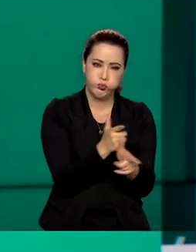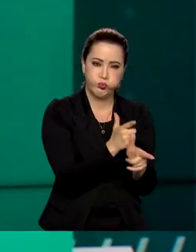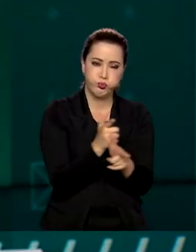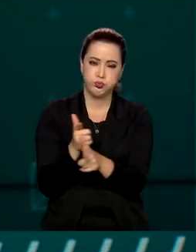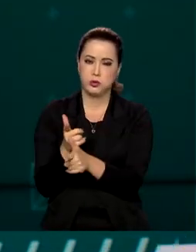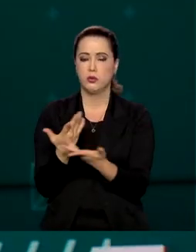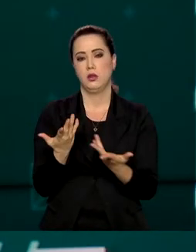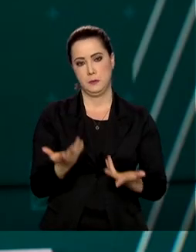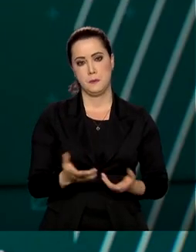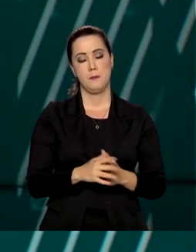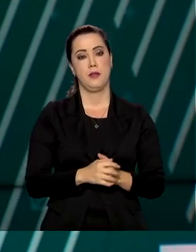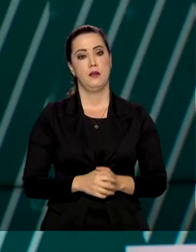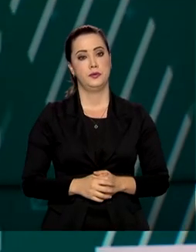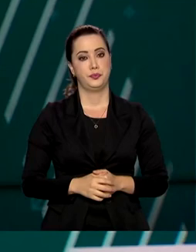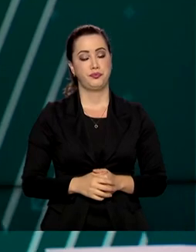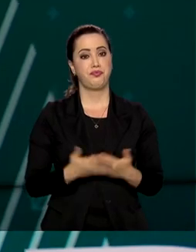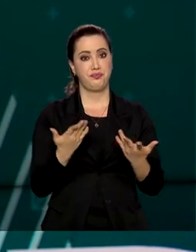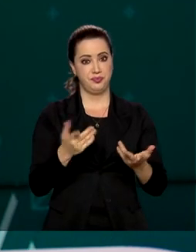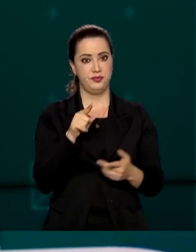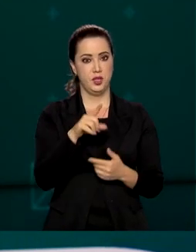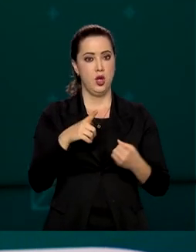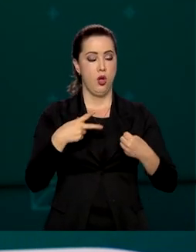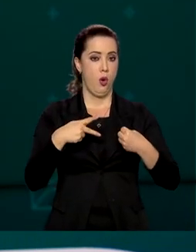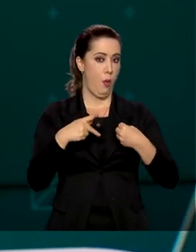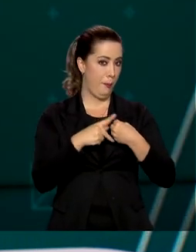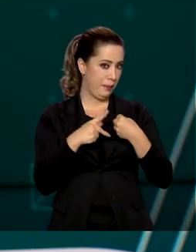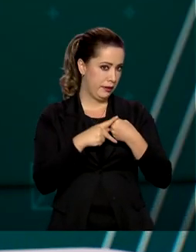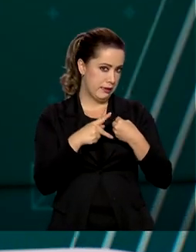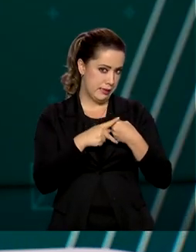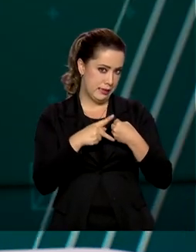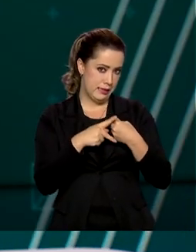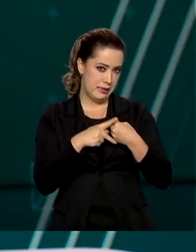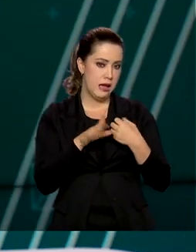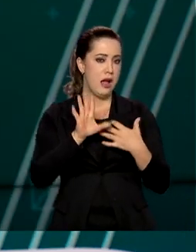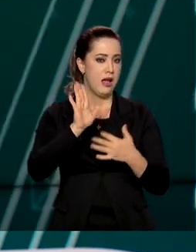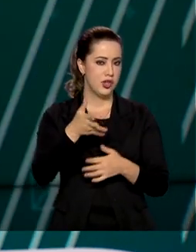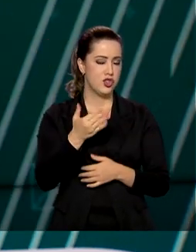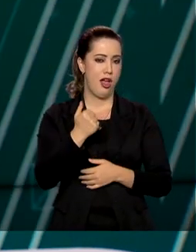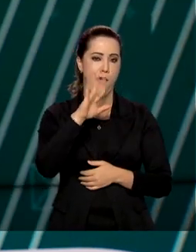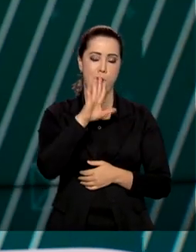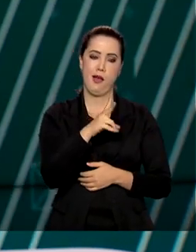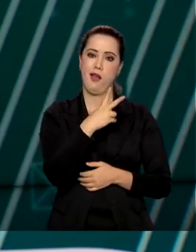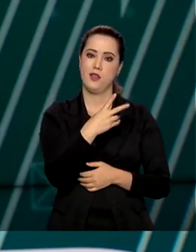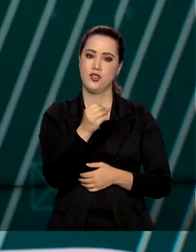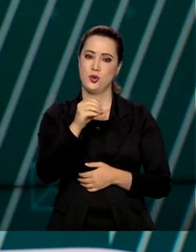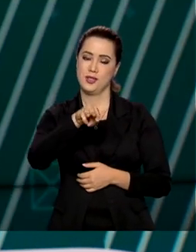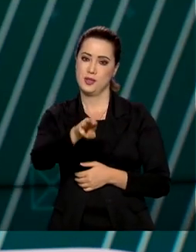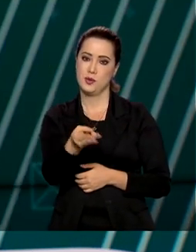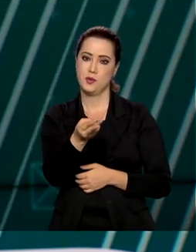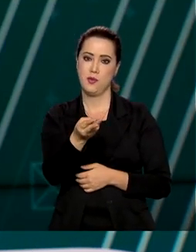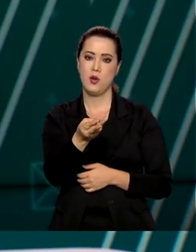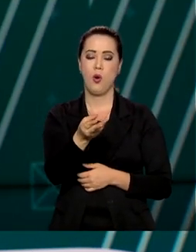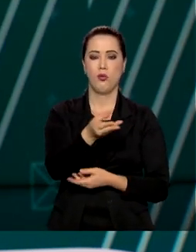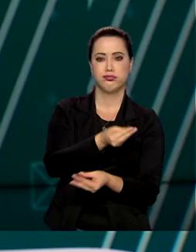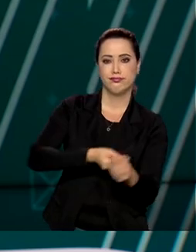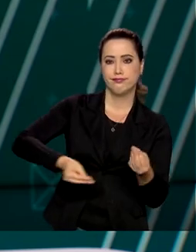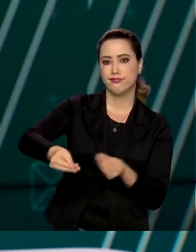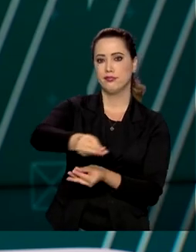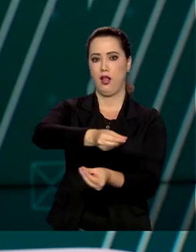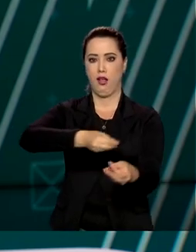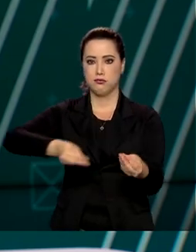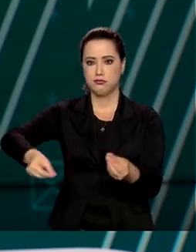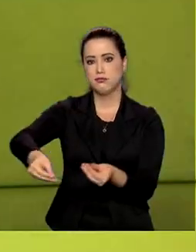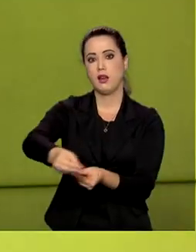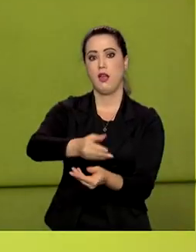O PIX, Sistema Eletrônico de Operações Financeiras, registrou mais de 200 milhões de transações em janeiro